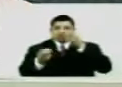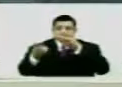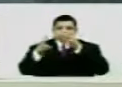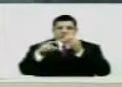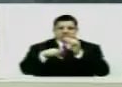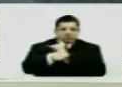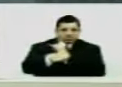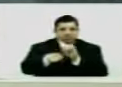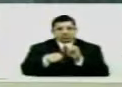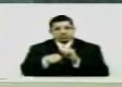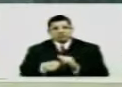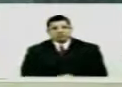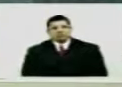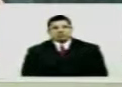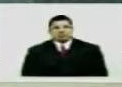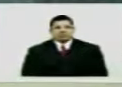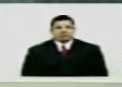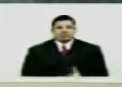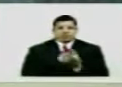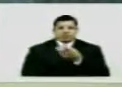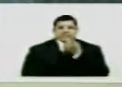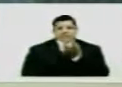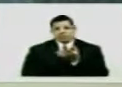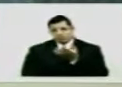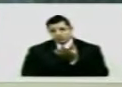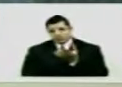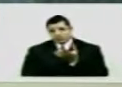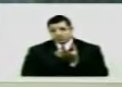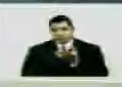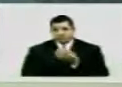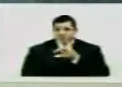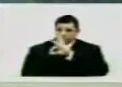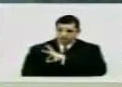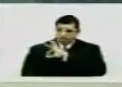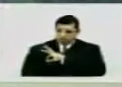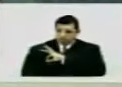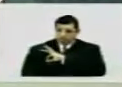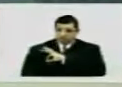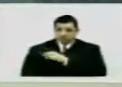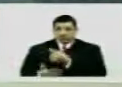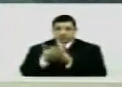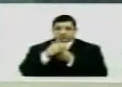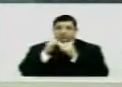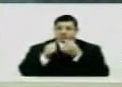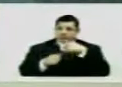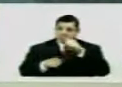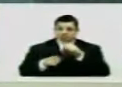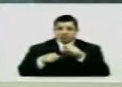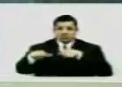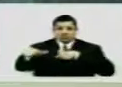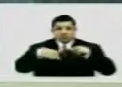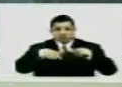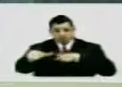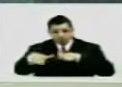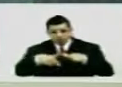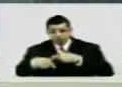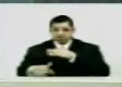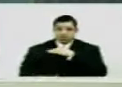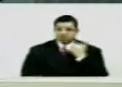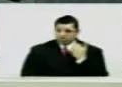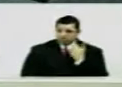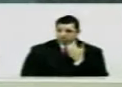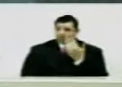persegue Quer dizer Que a política da segurança pública Pra esses assassinatos